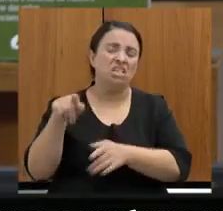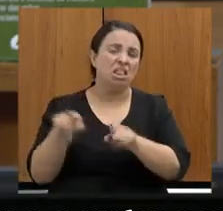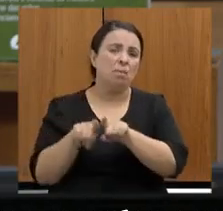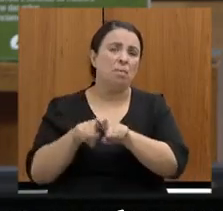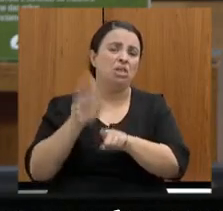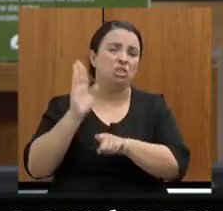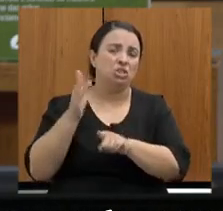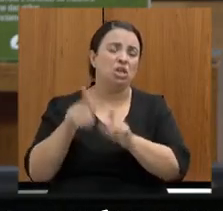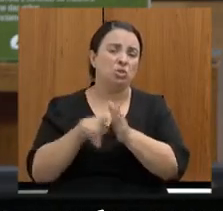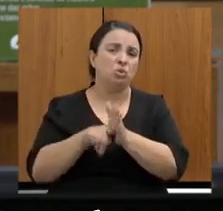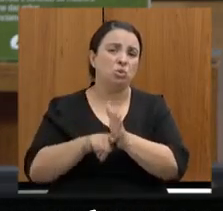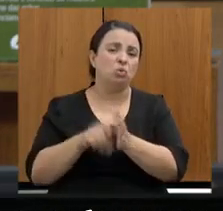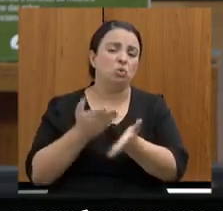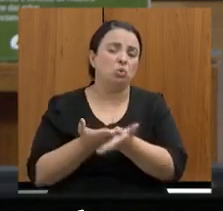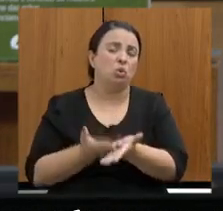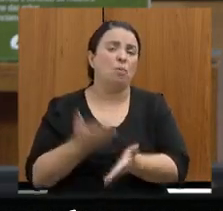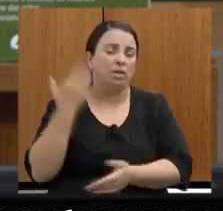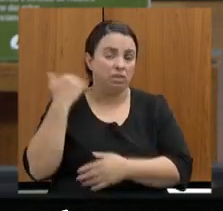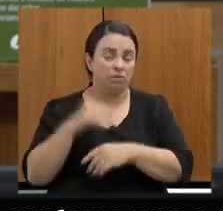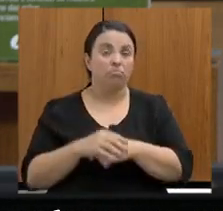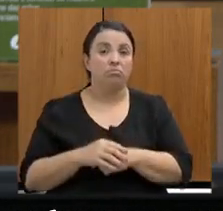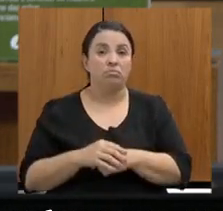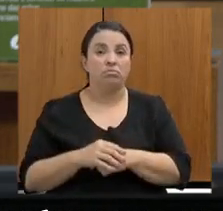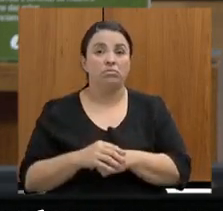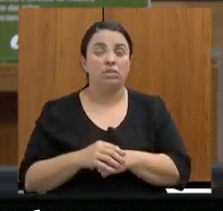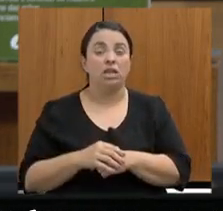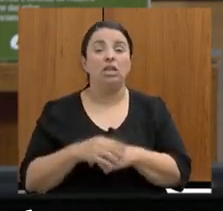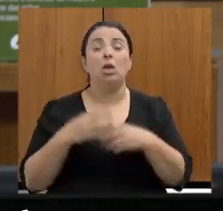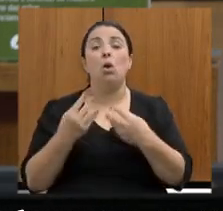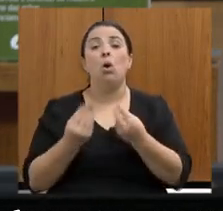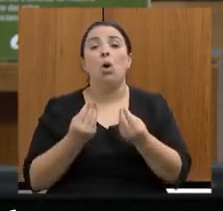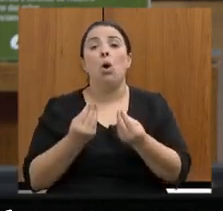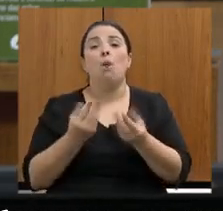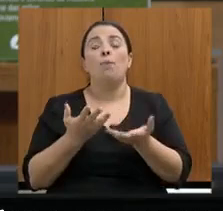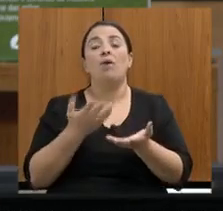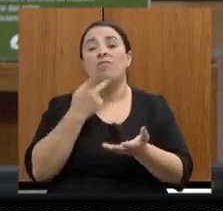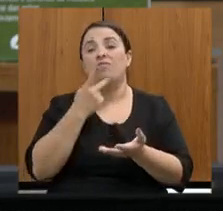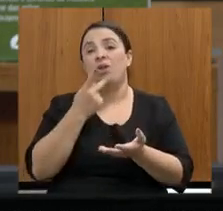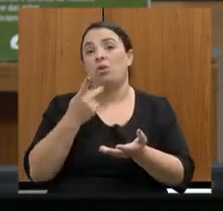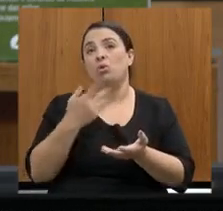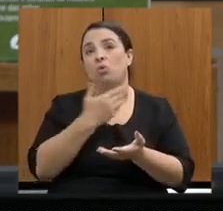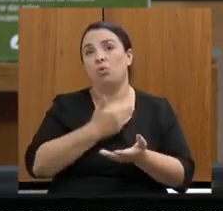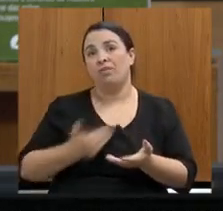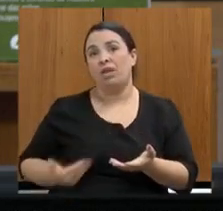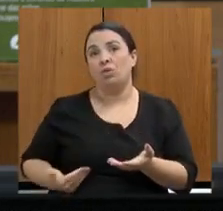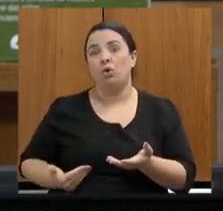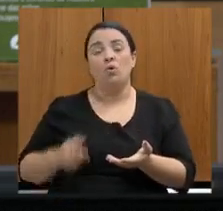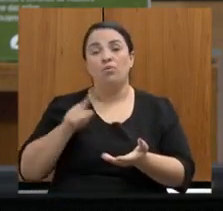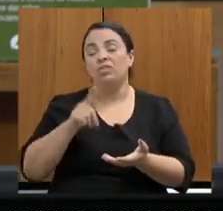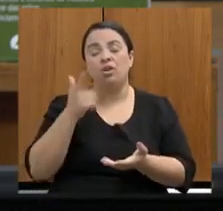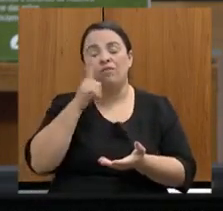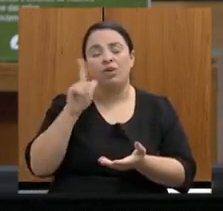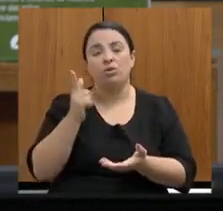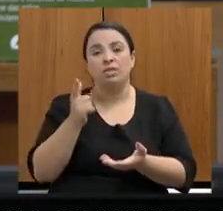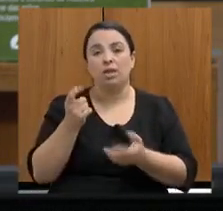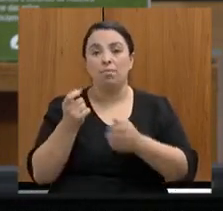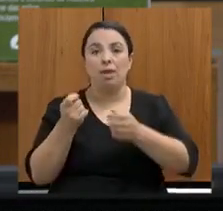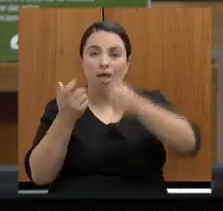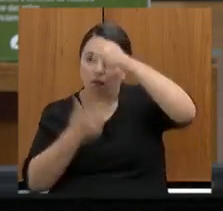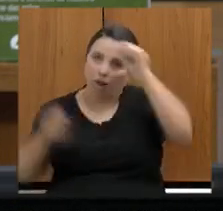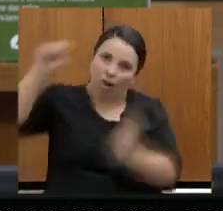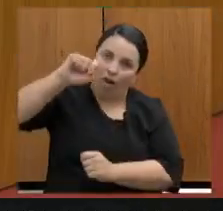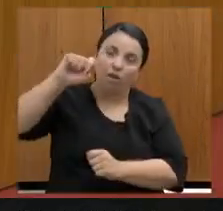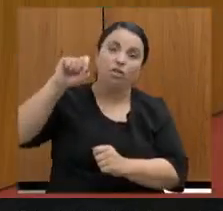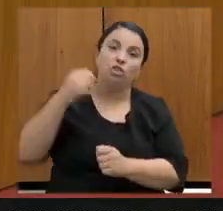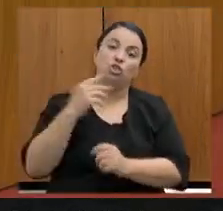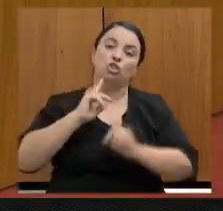Então, sobre a situação da interpretação do que disse o governador, deputado, a senhora não vai conseguir me virar de cabeça para baixo e dizer o que ele quis